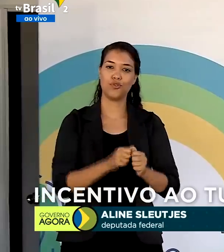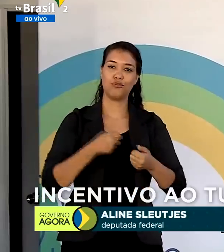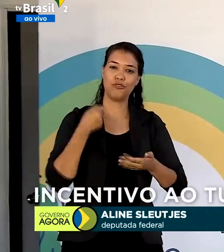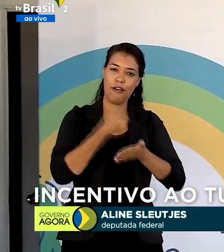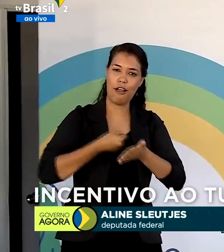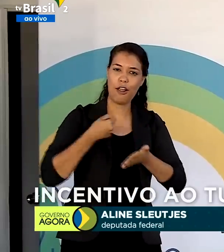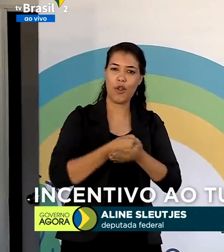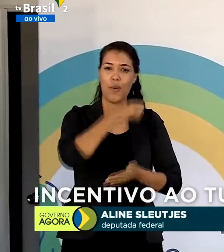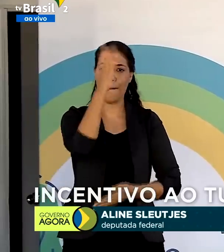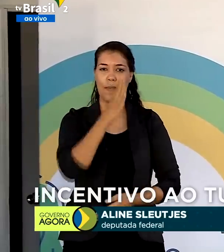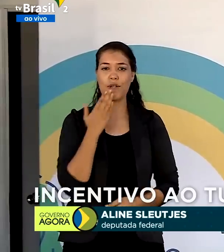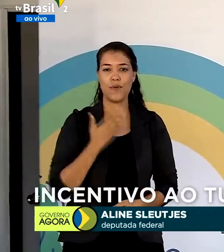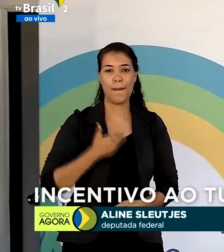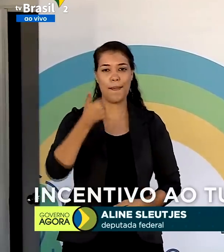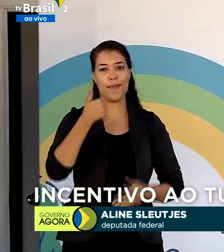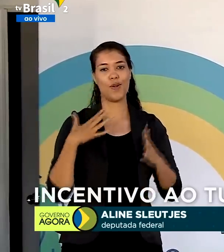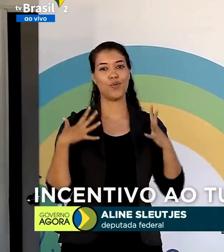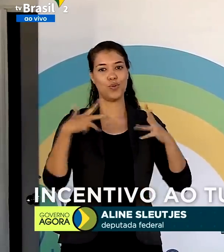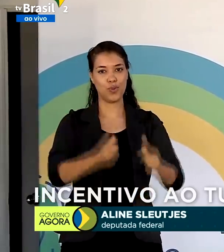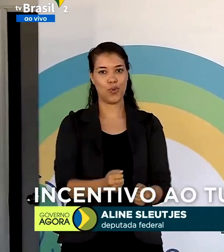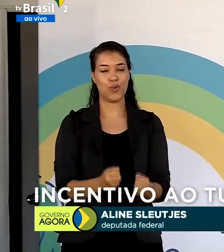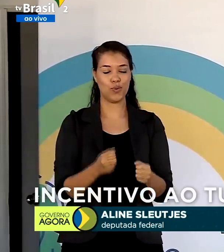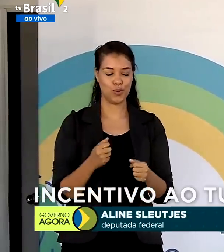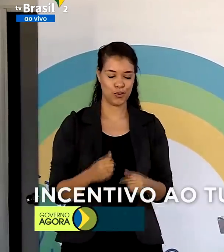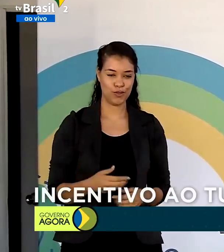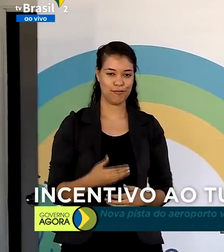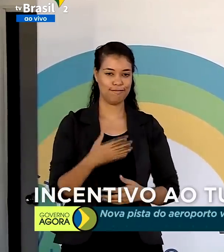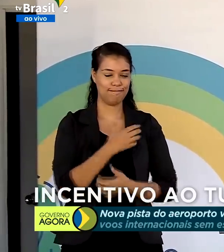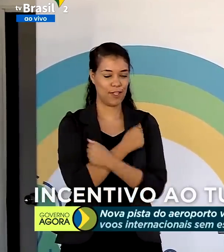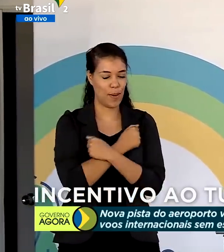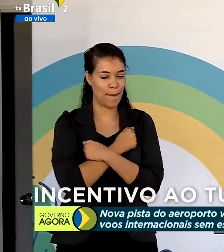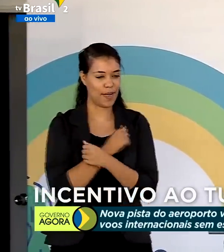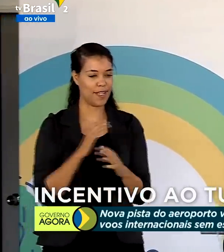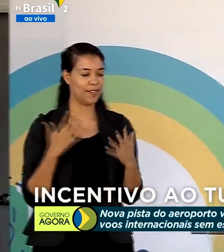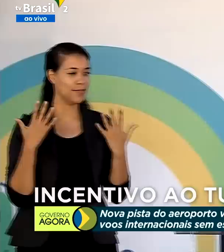por um Brasil melhor para todos, porque aqui ninguém fica para trás. Um forte abraço.